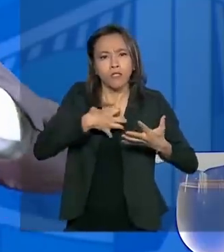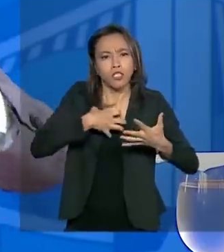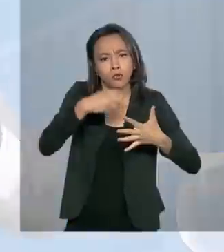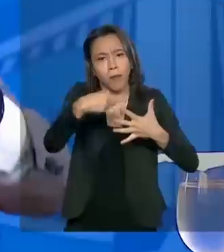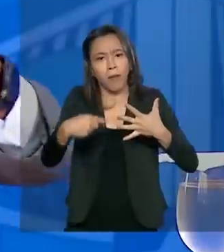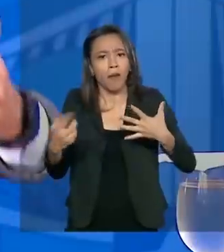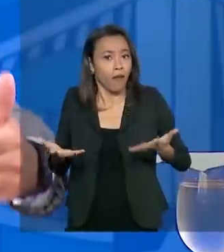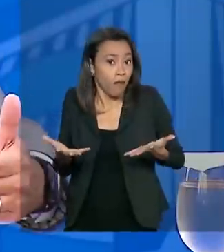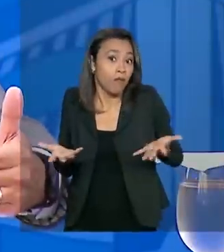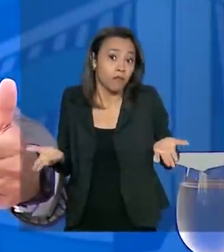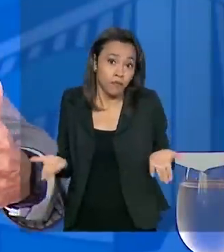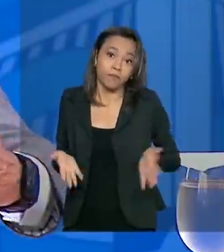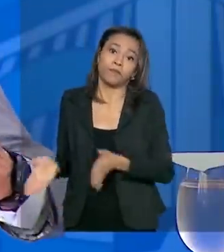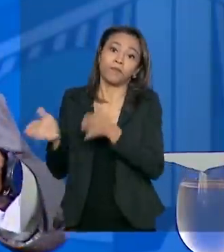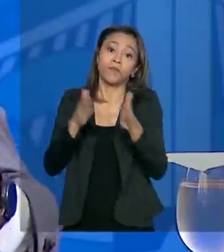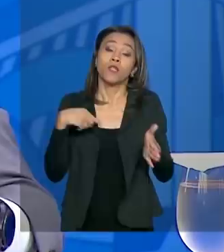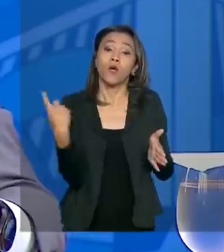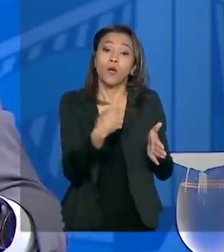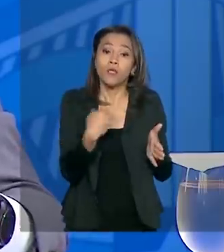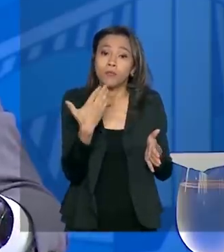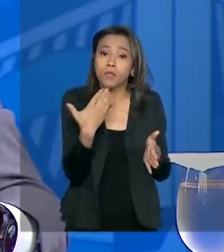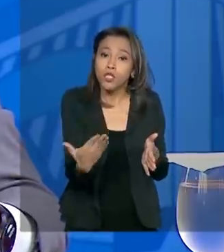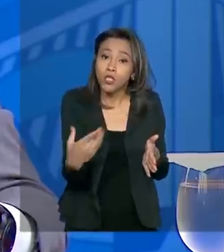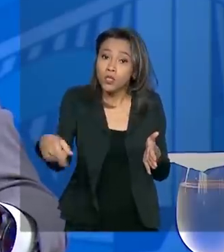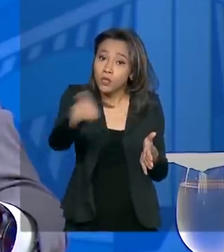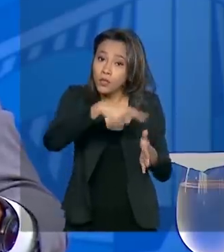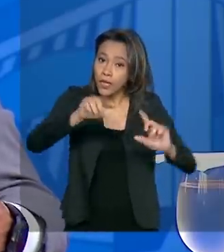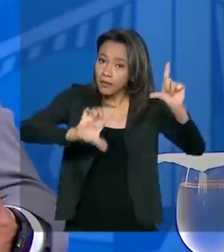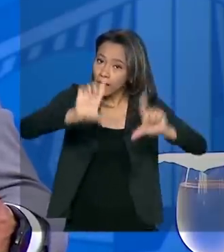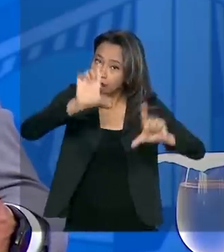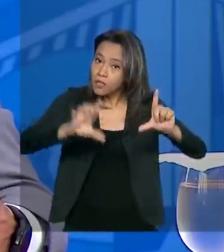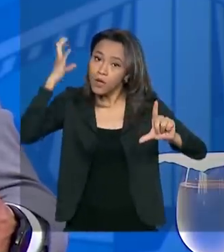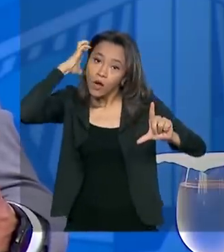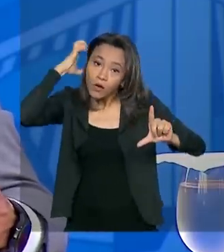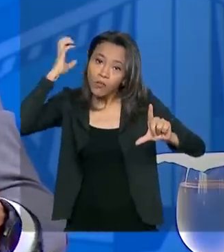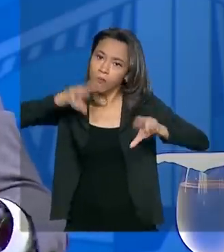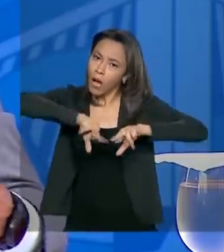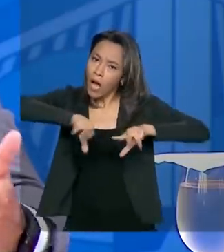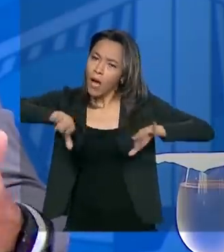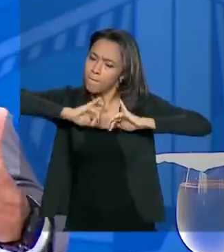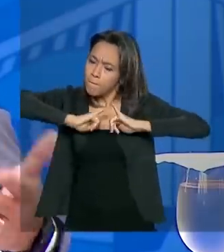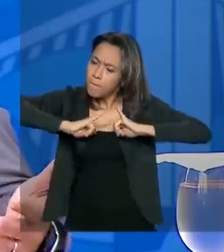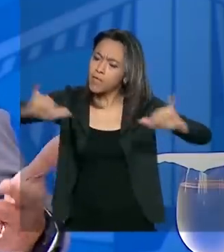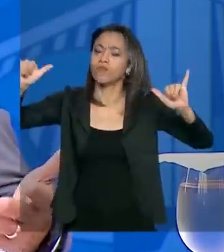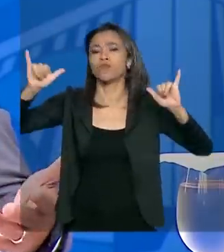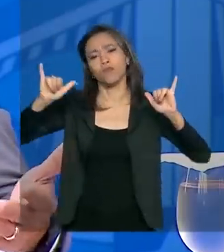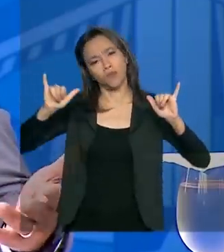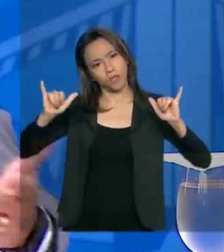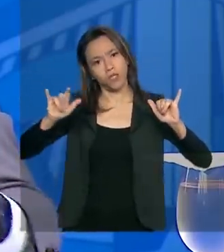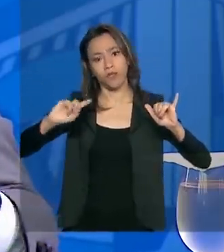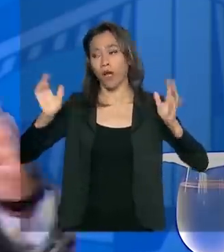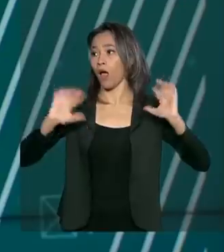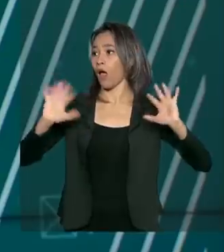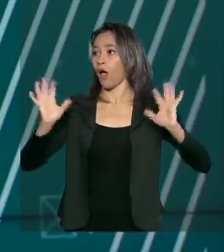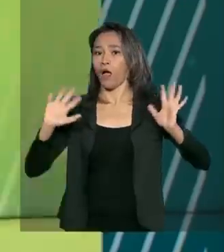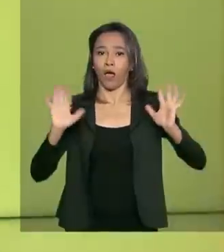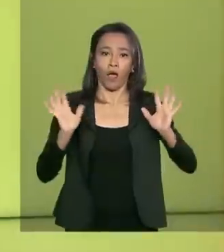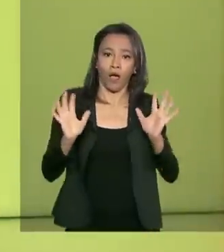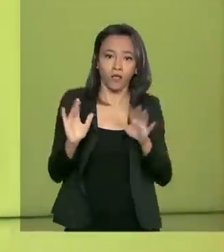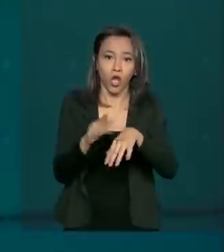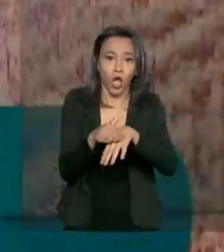o hospital. Solicitamos que a imprensa mostre os dois lados para que a população não fique também apavorada.